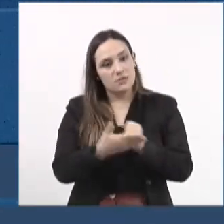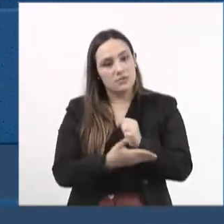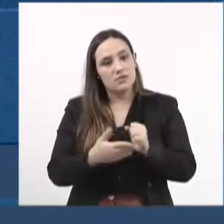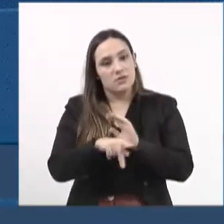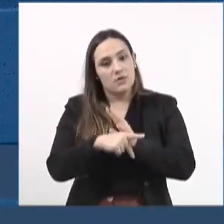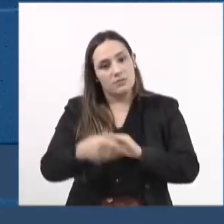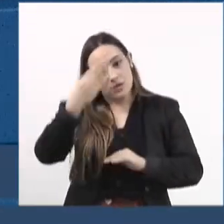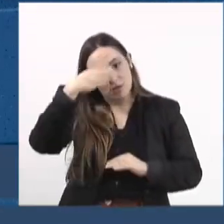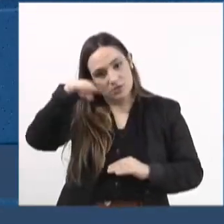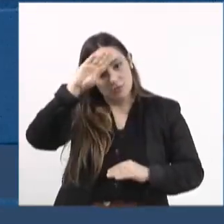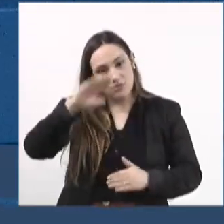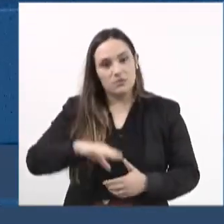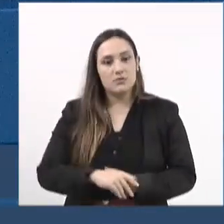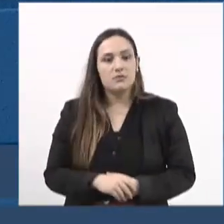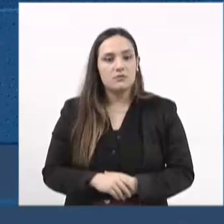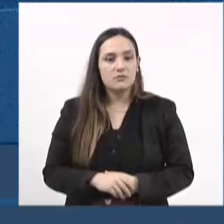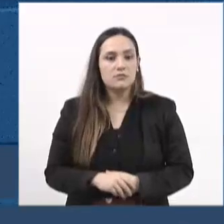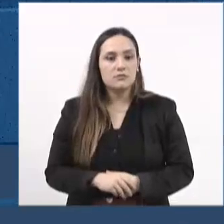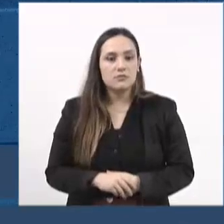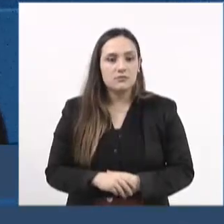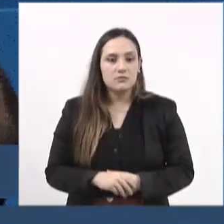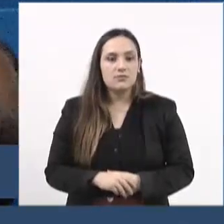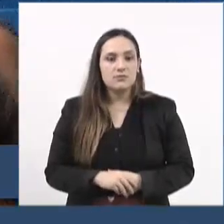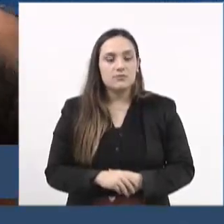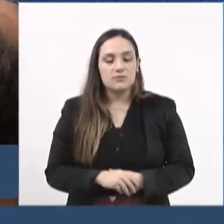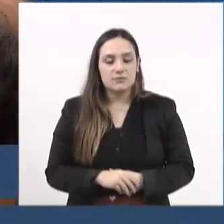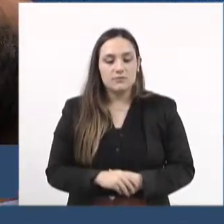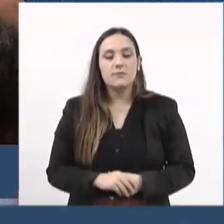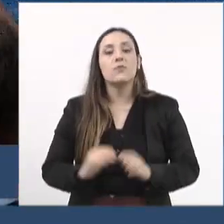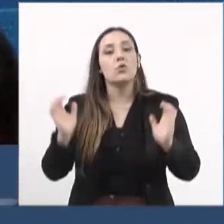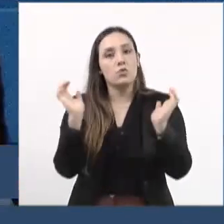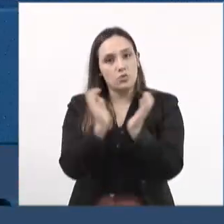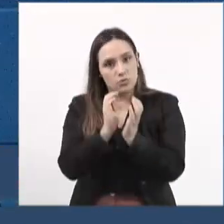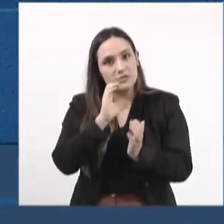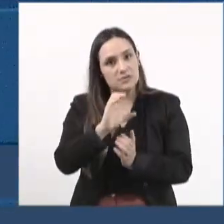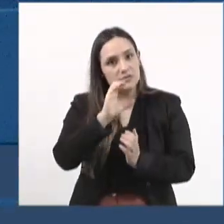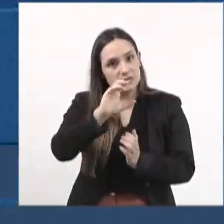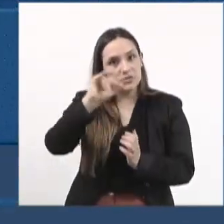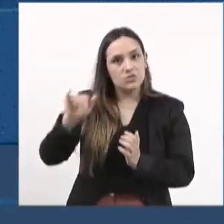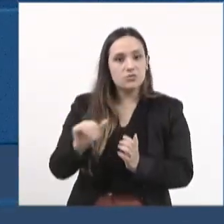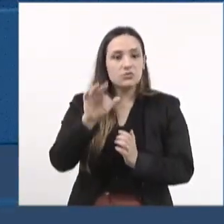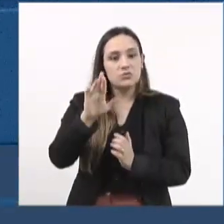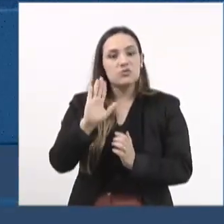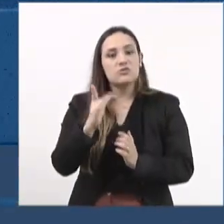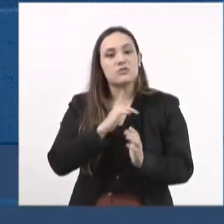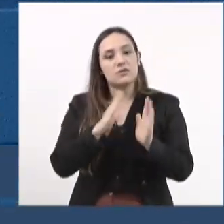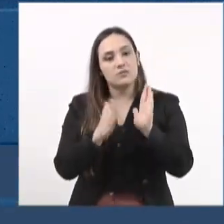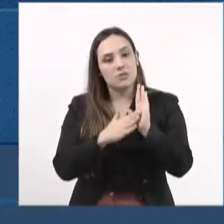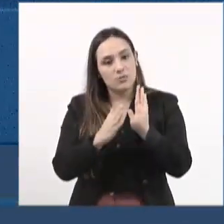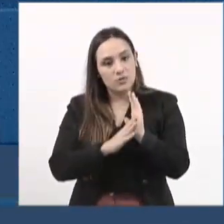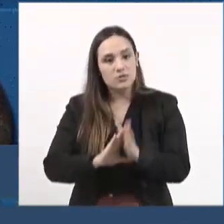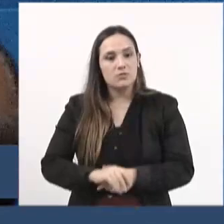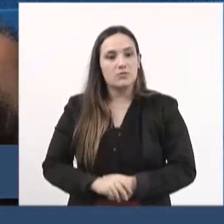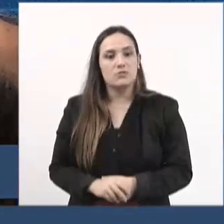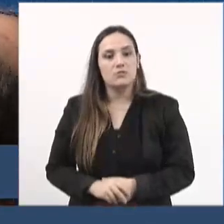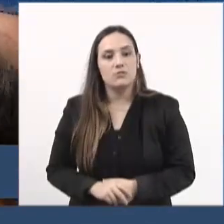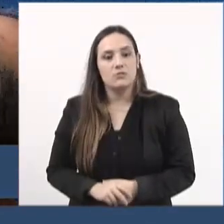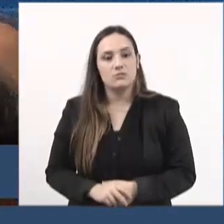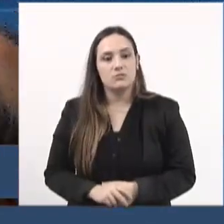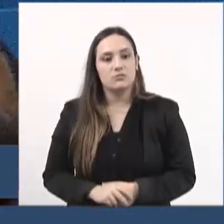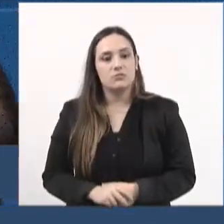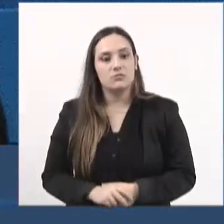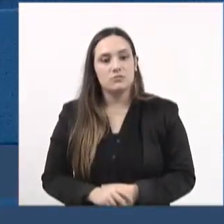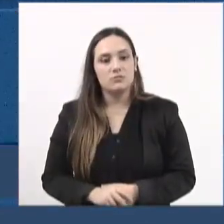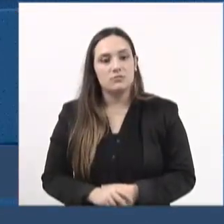enfermagem. Então, na Constituição da Comissão, nós estamos propondo pelo